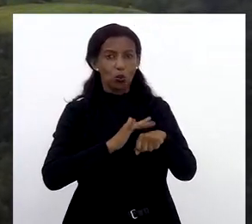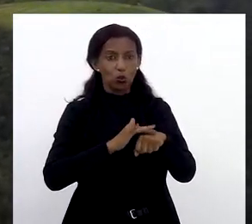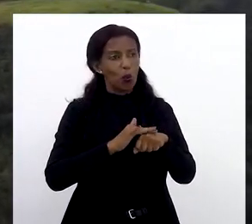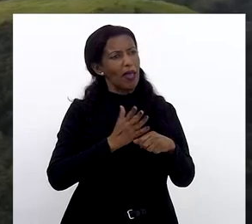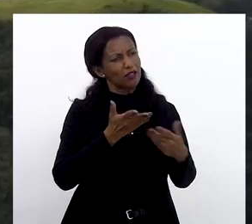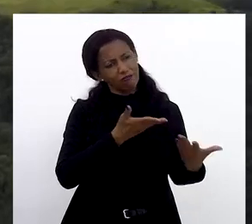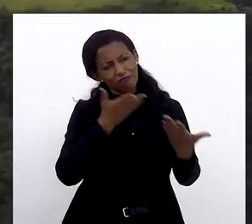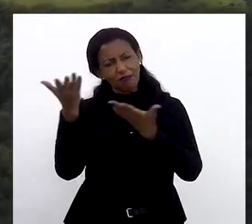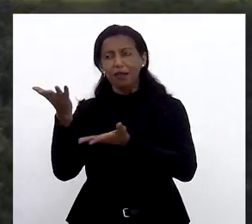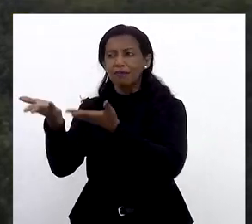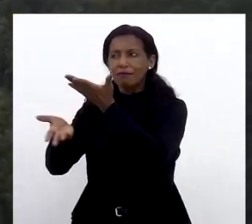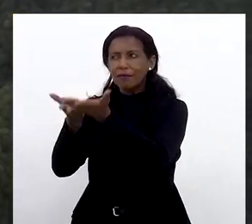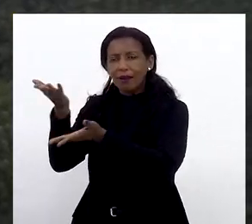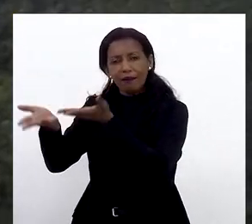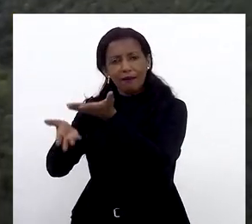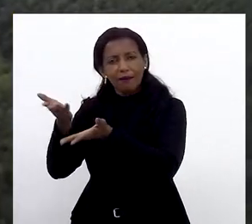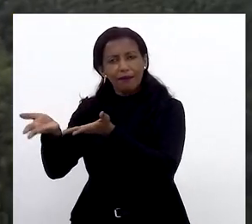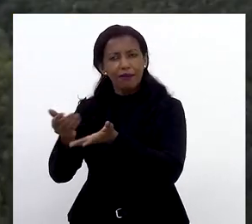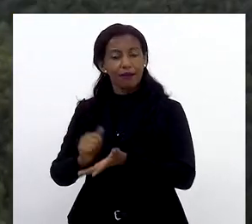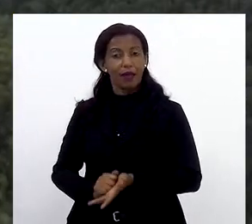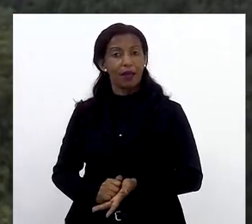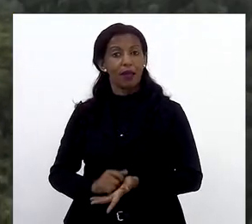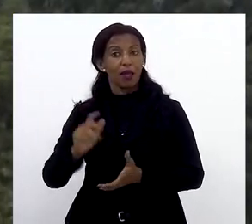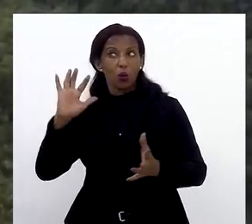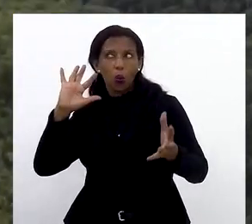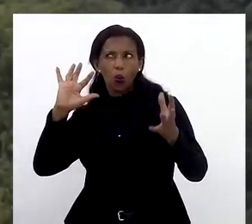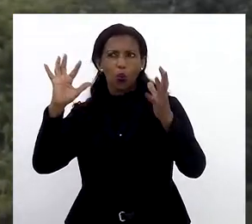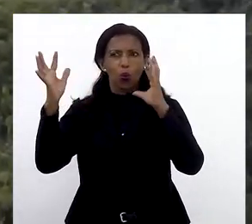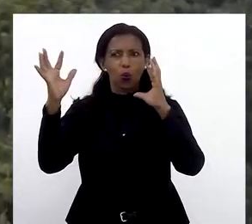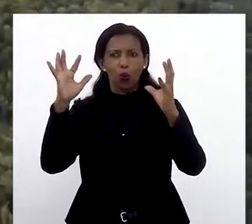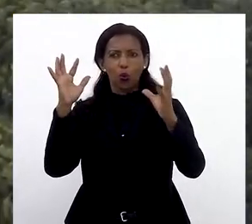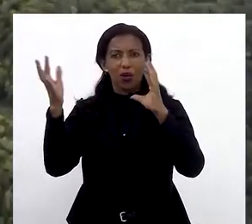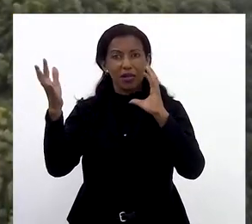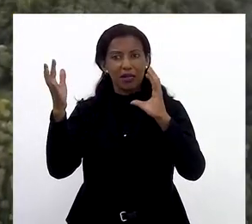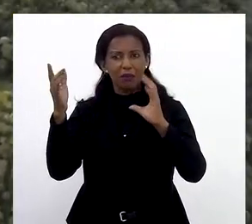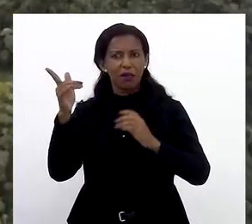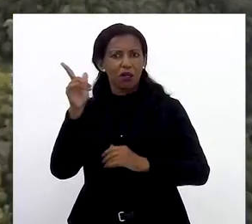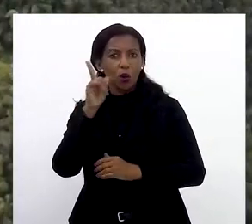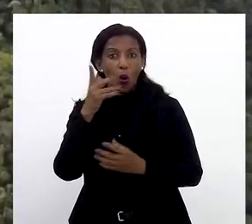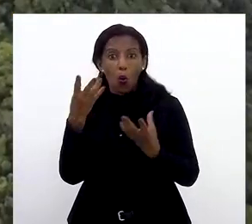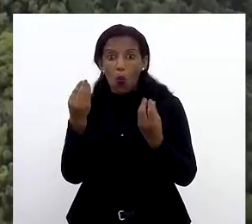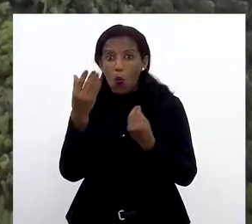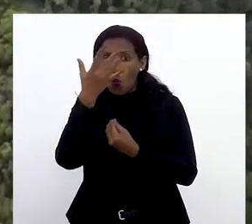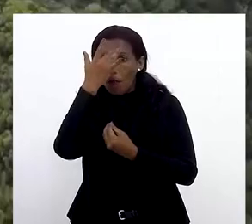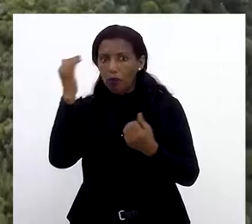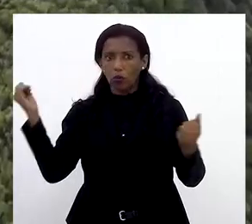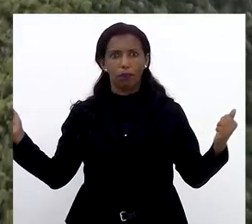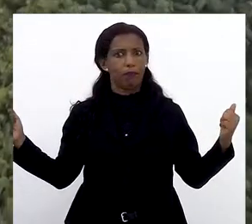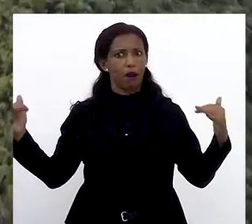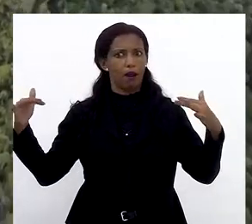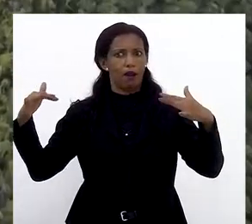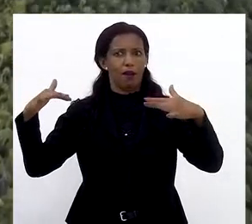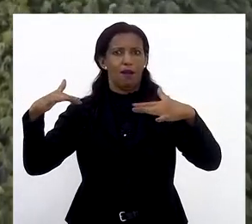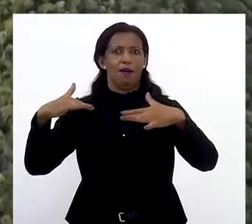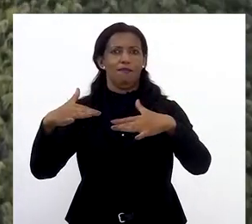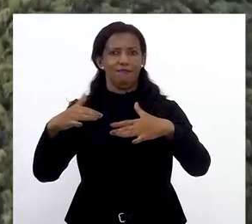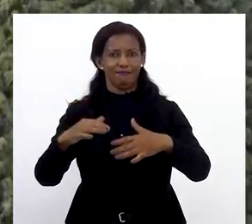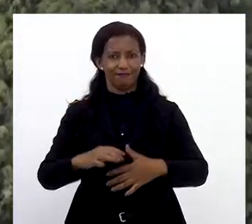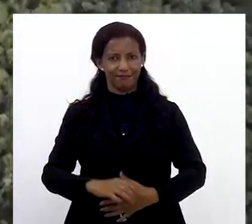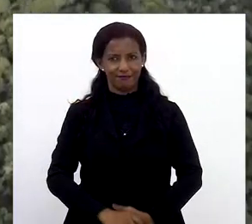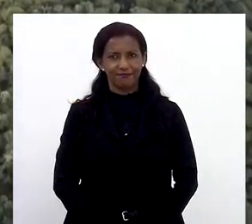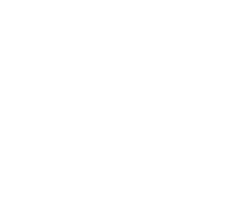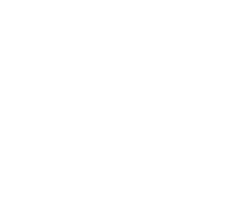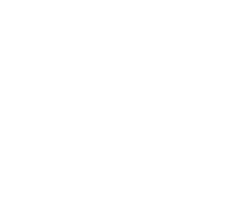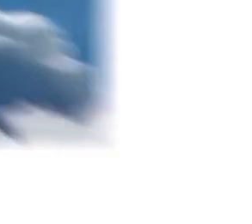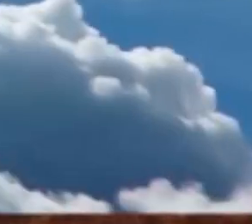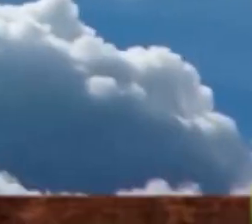trazia doentes para cá, para tratar. E, com essa questão do clima, ele acabou trazendo muita gente para Miguel